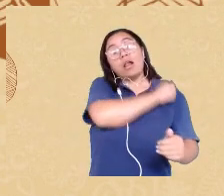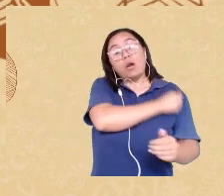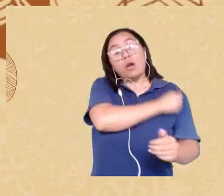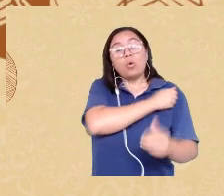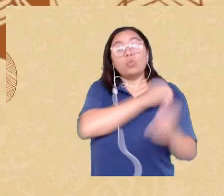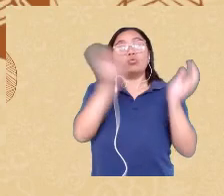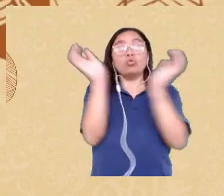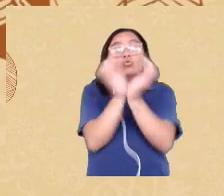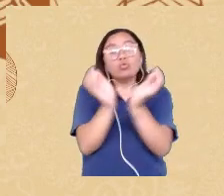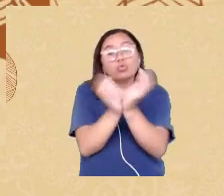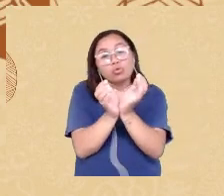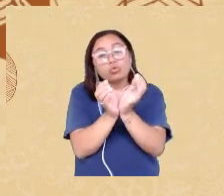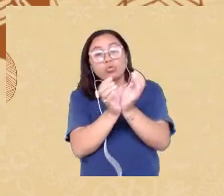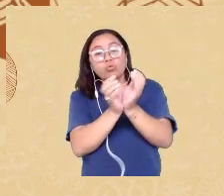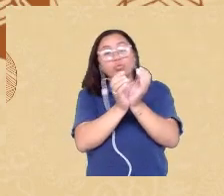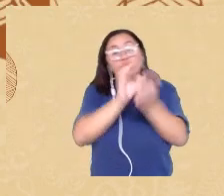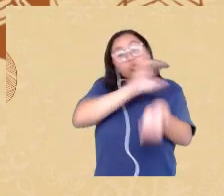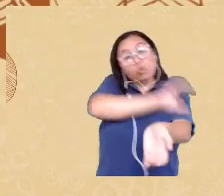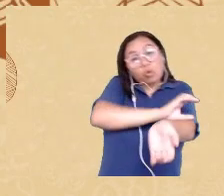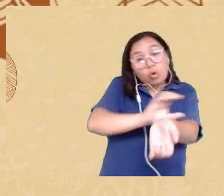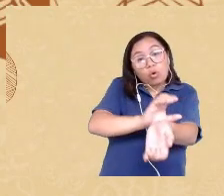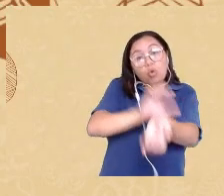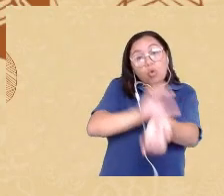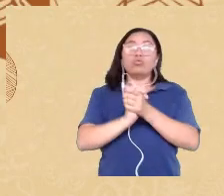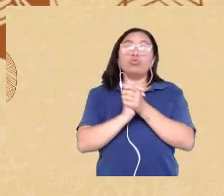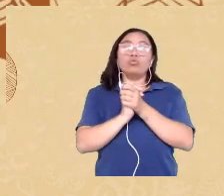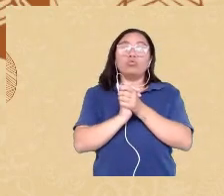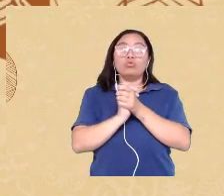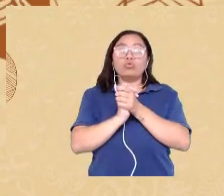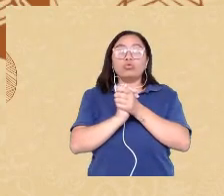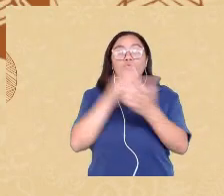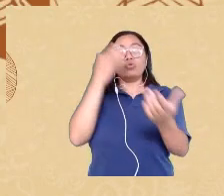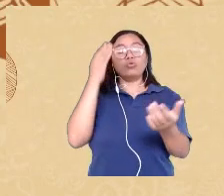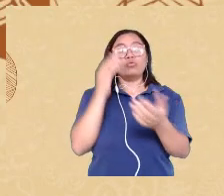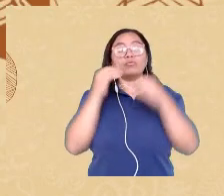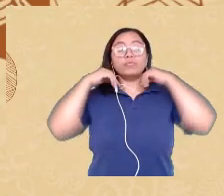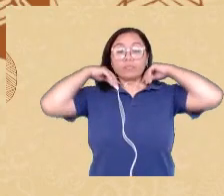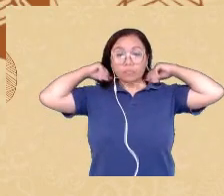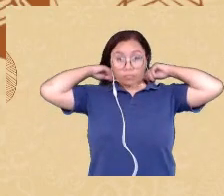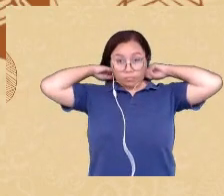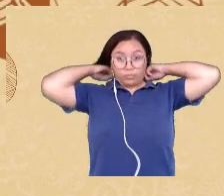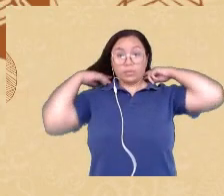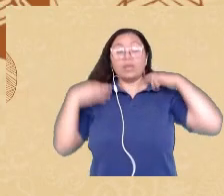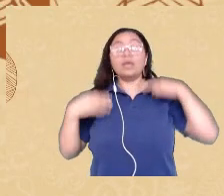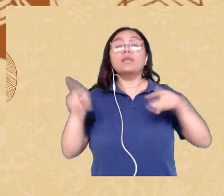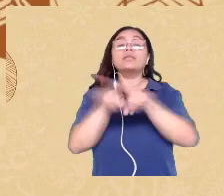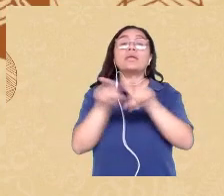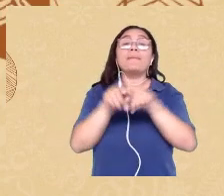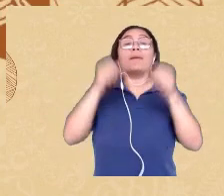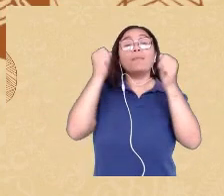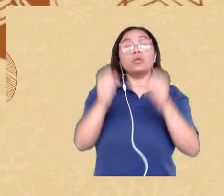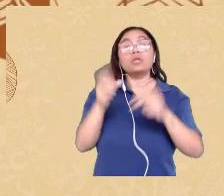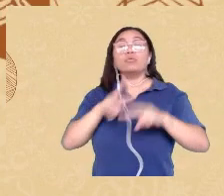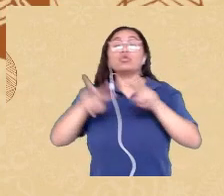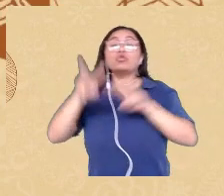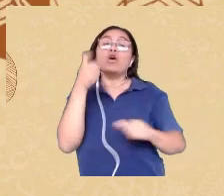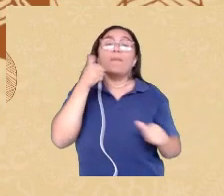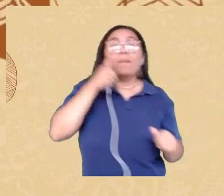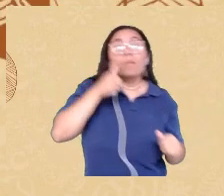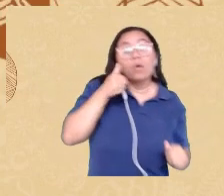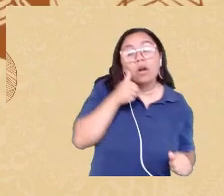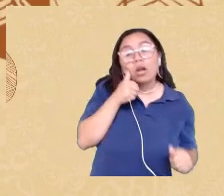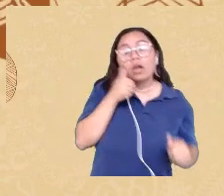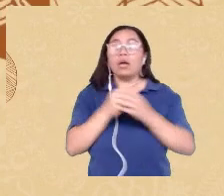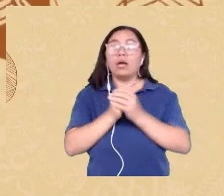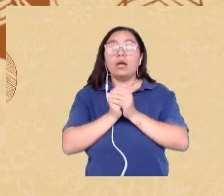curso estudante nós conseguimos ainda visualizar aqui mulher nós conseguimos aqui visualizar